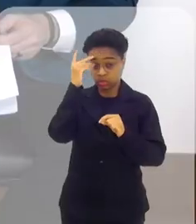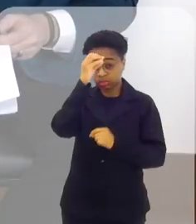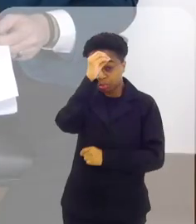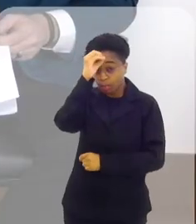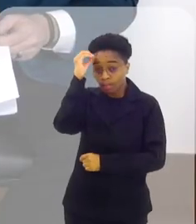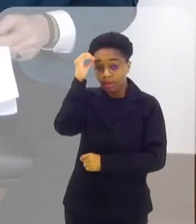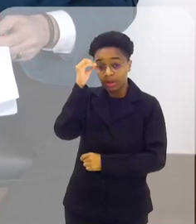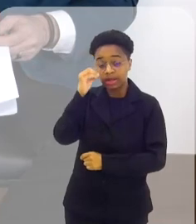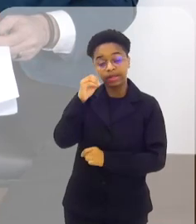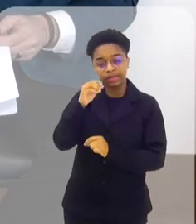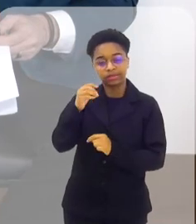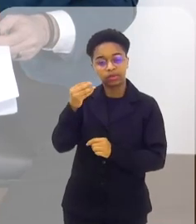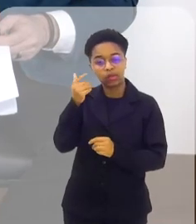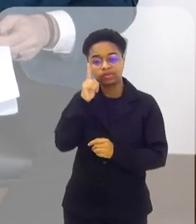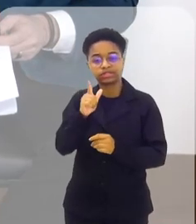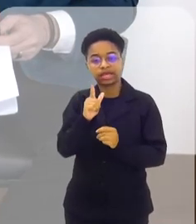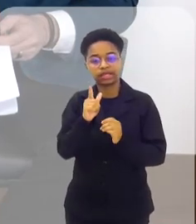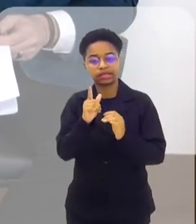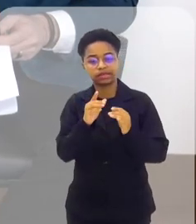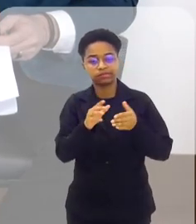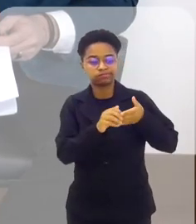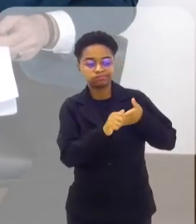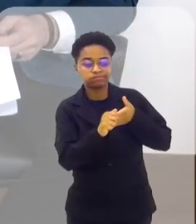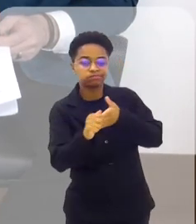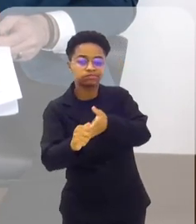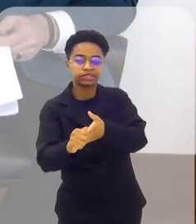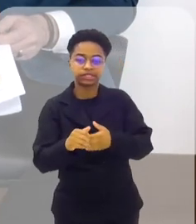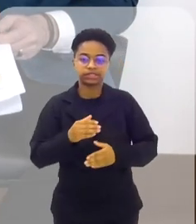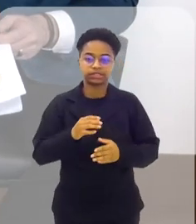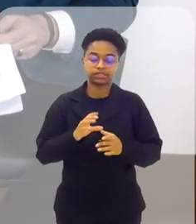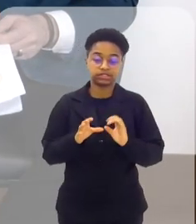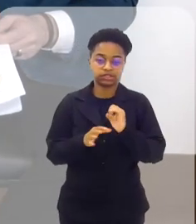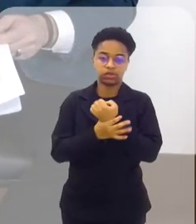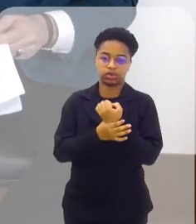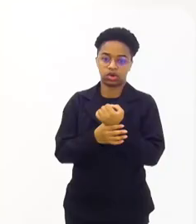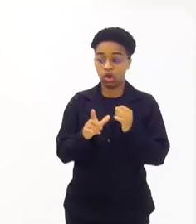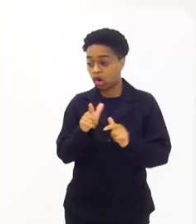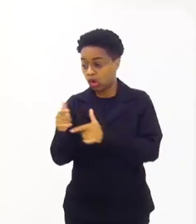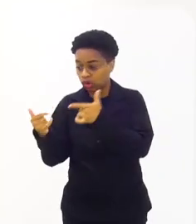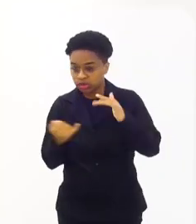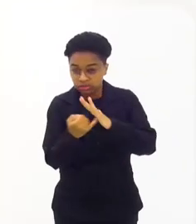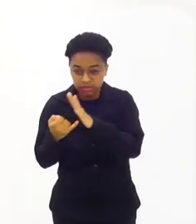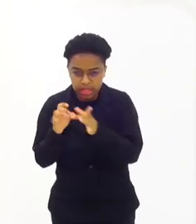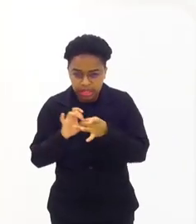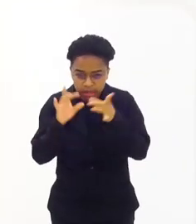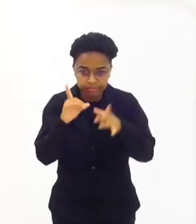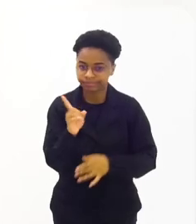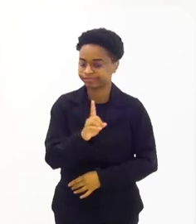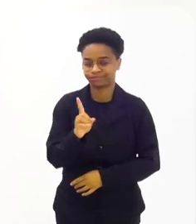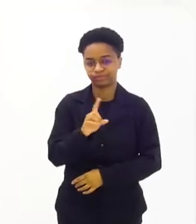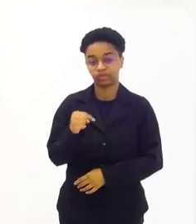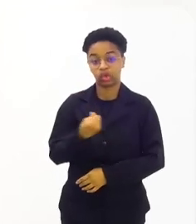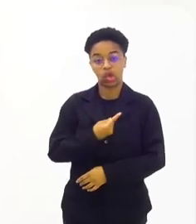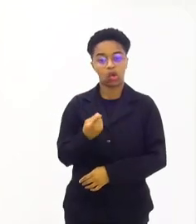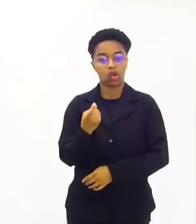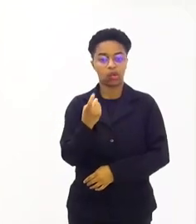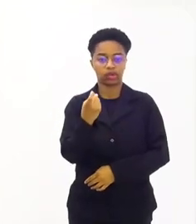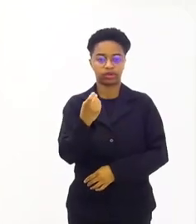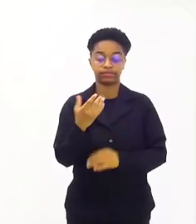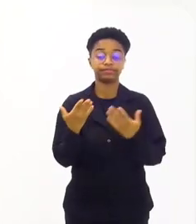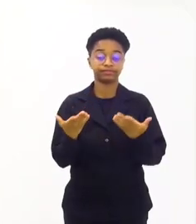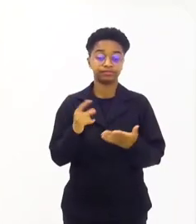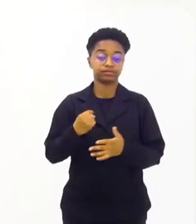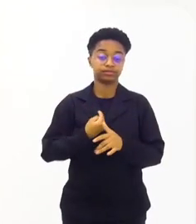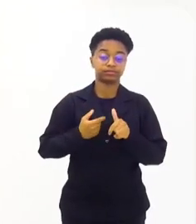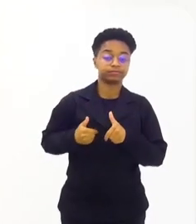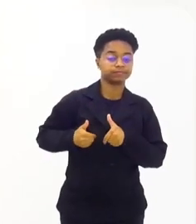Nenhuma outra instituição foi autorizada para tal. Então, a Cruz Vermelha atua. A Cruz Vermelha,